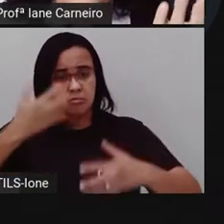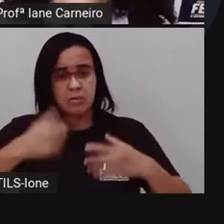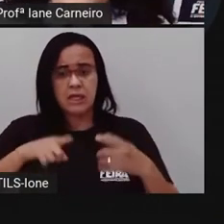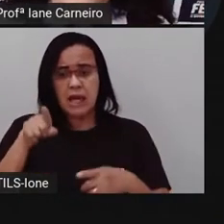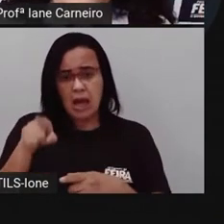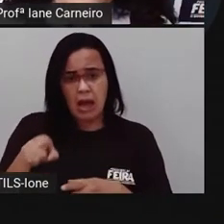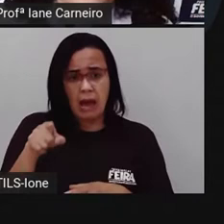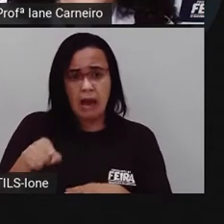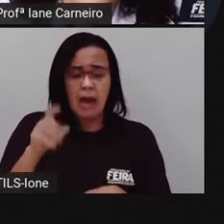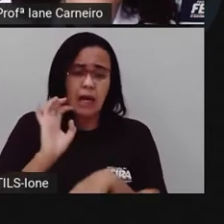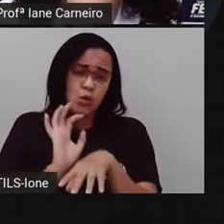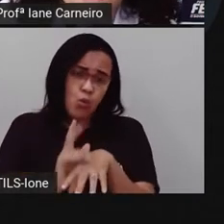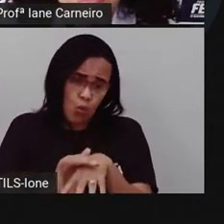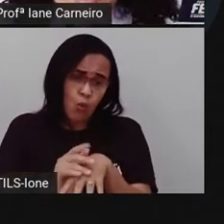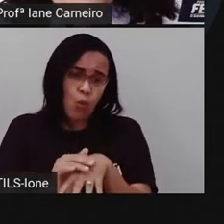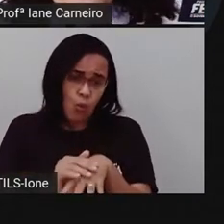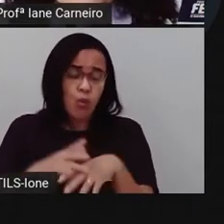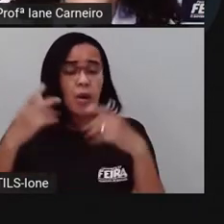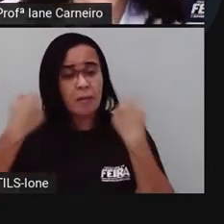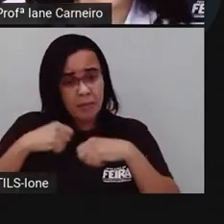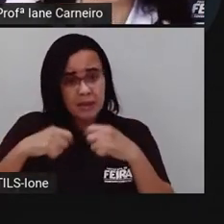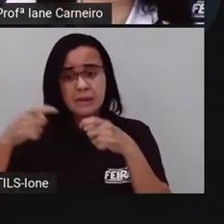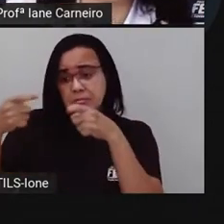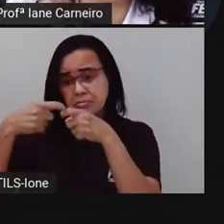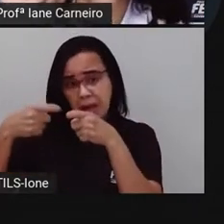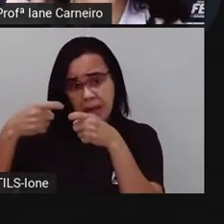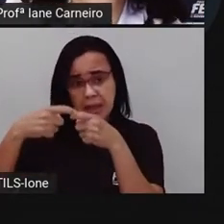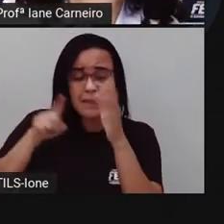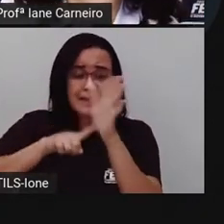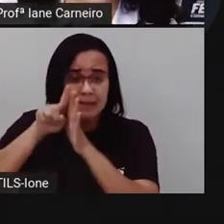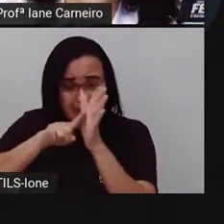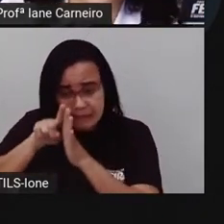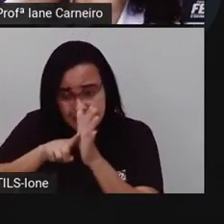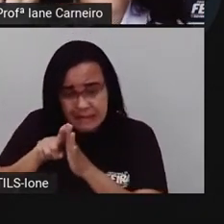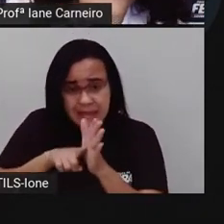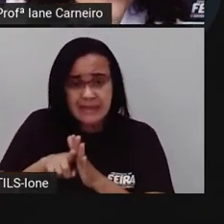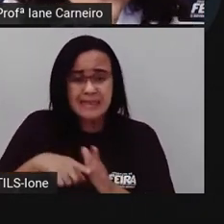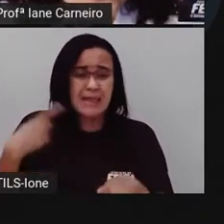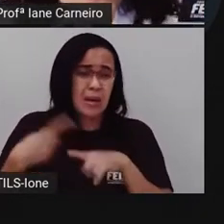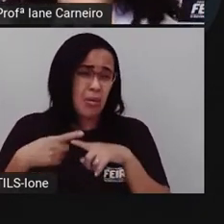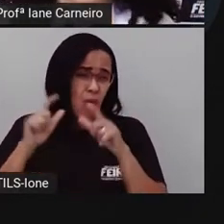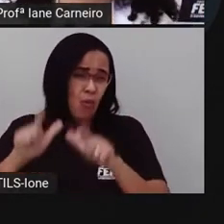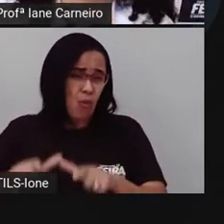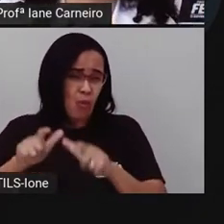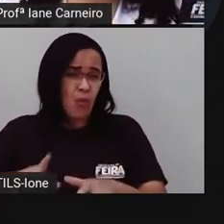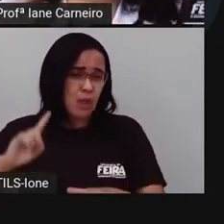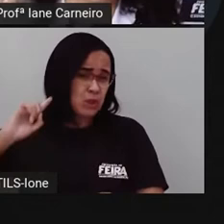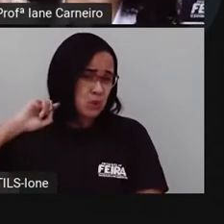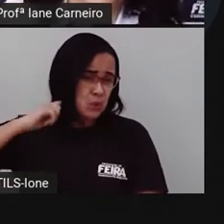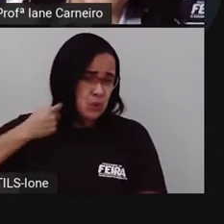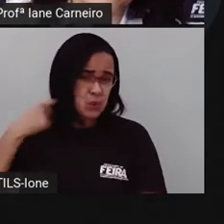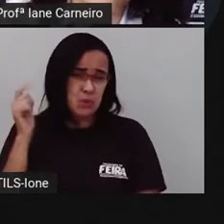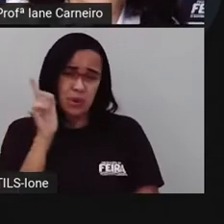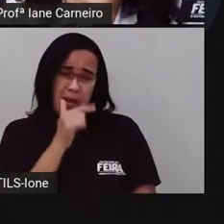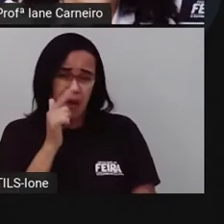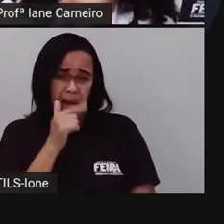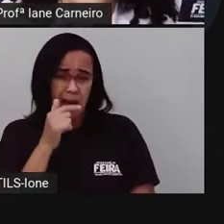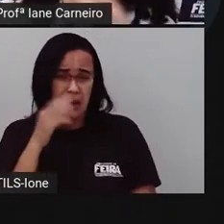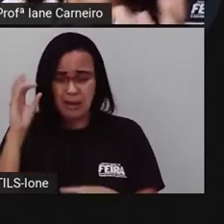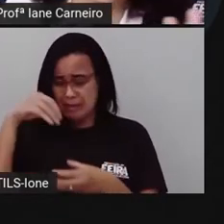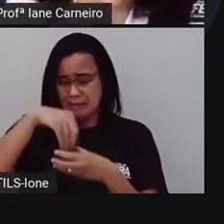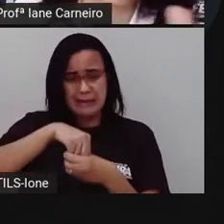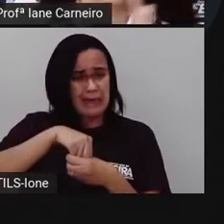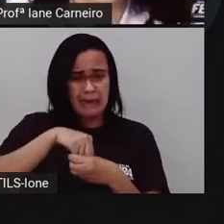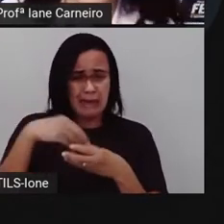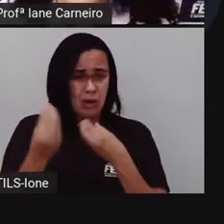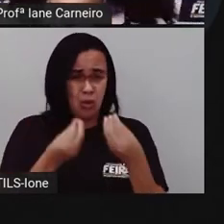cuidados veterinários, né? Porque ele estava num local que tinha água suja, né? Não sabia como é que ele estava bem... Se ele